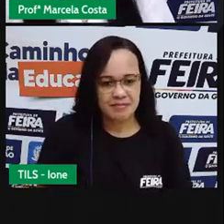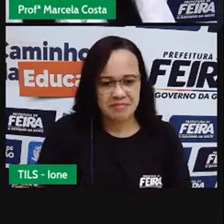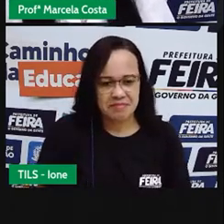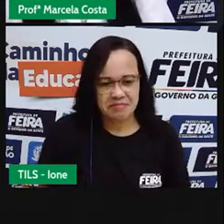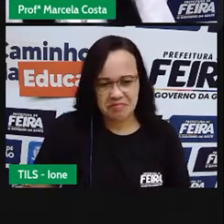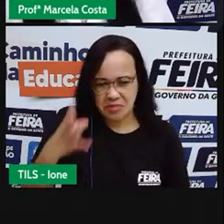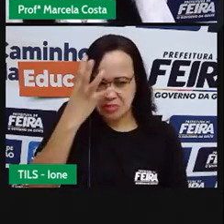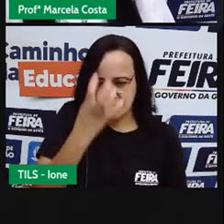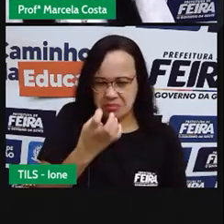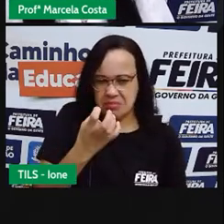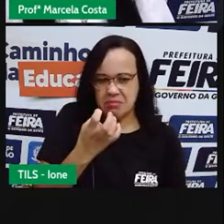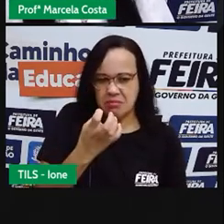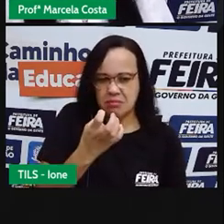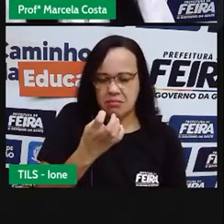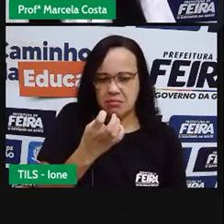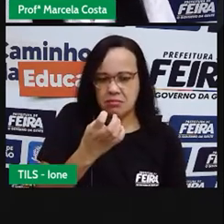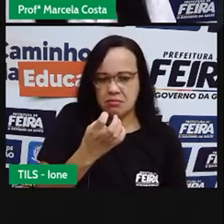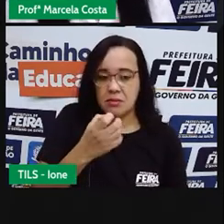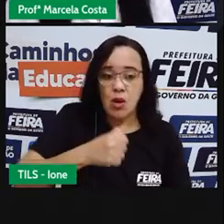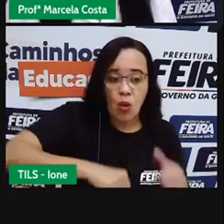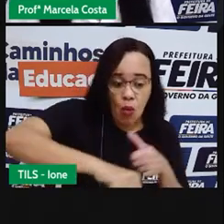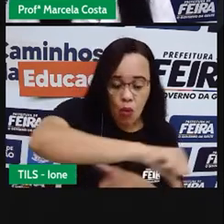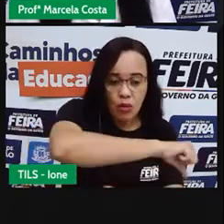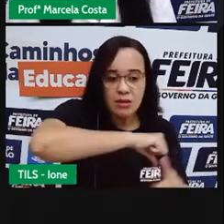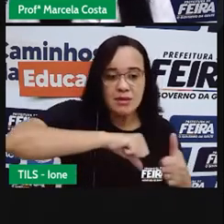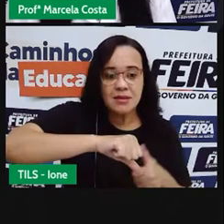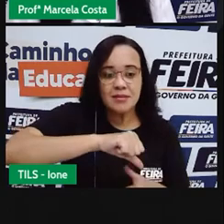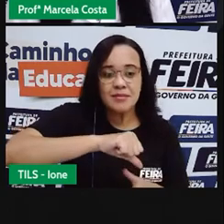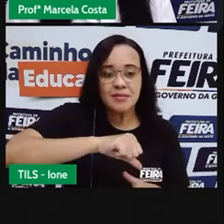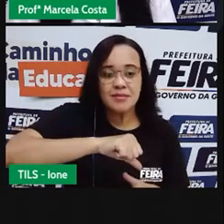Fechado Qual é o Contrário